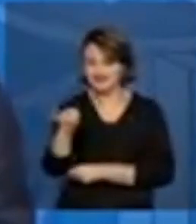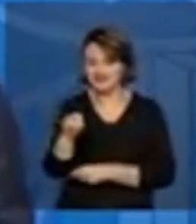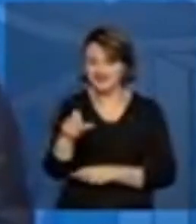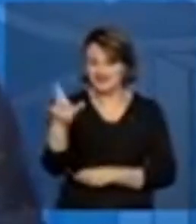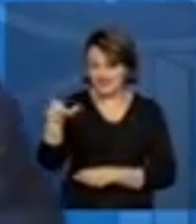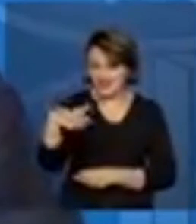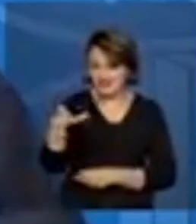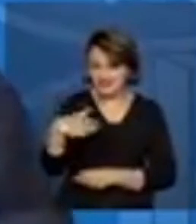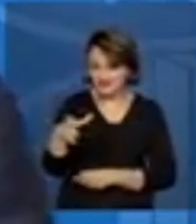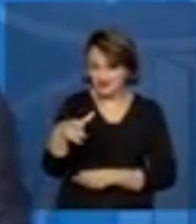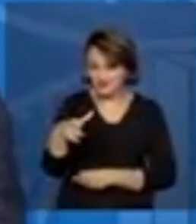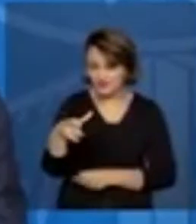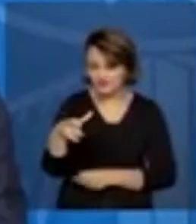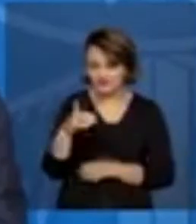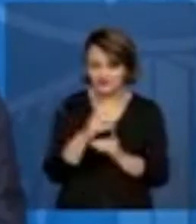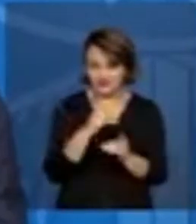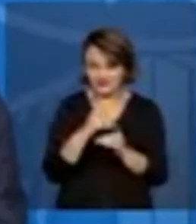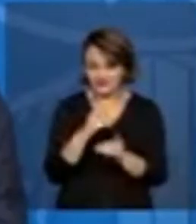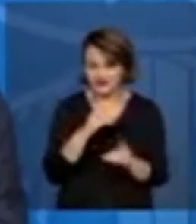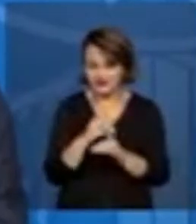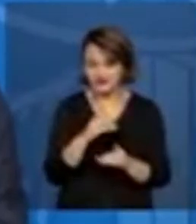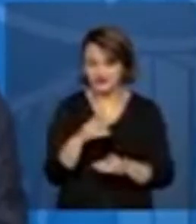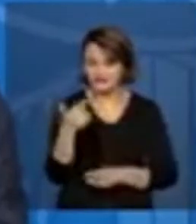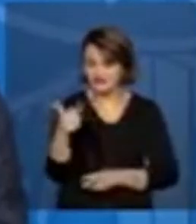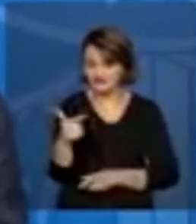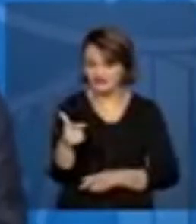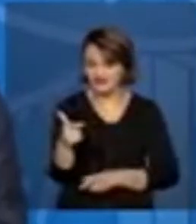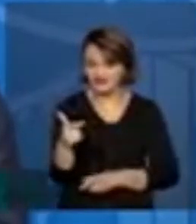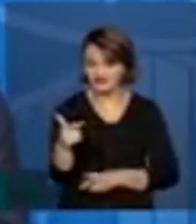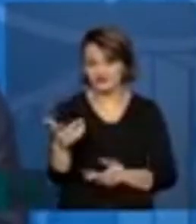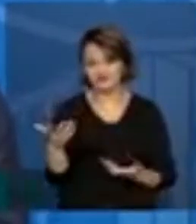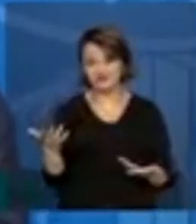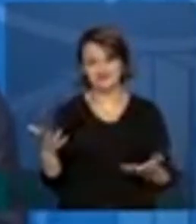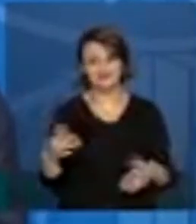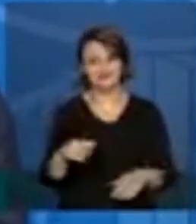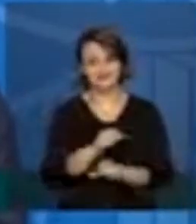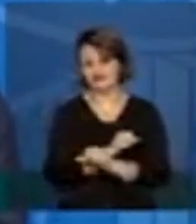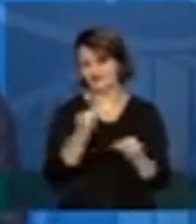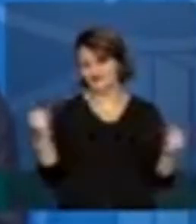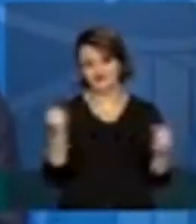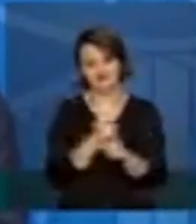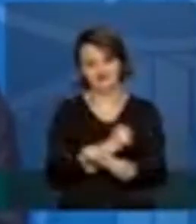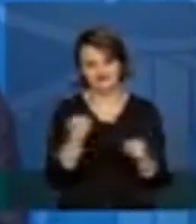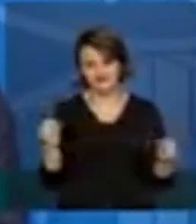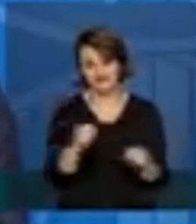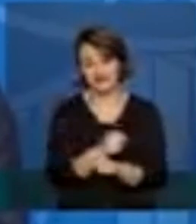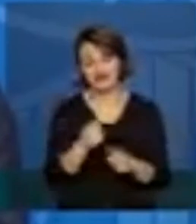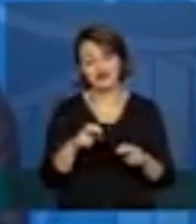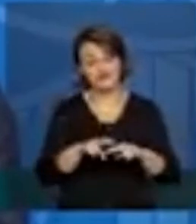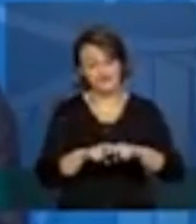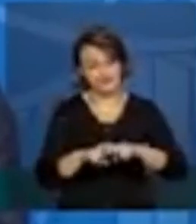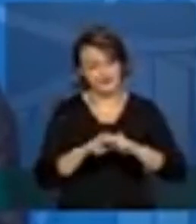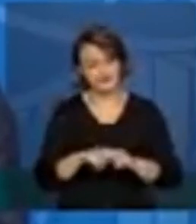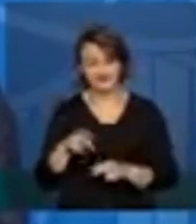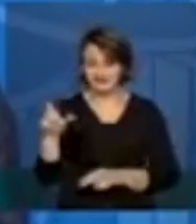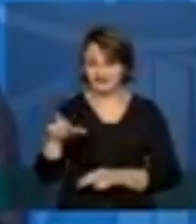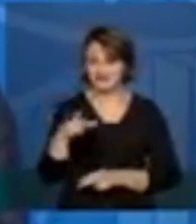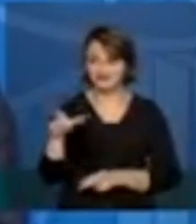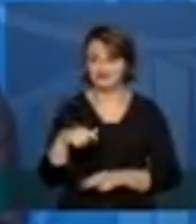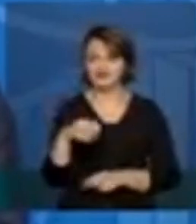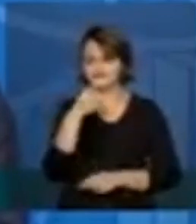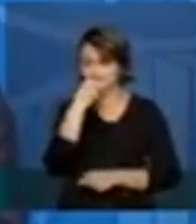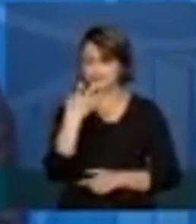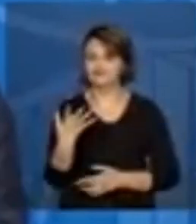houvesse essa possibilidade, via o Caixa Tem, do cartão de débito, foram, de novo, mais de